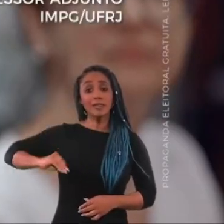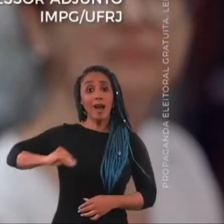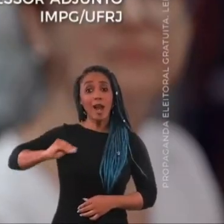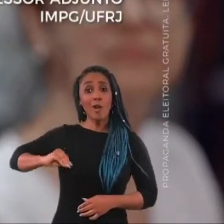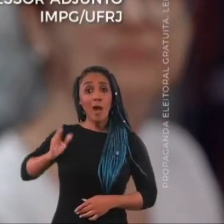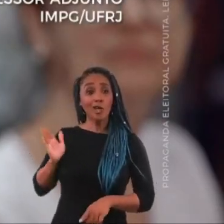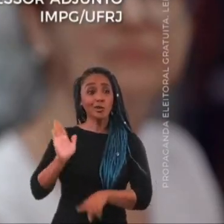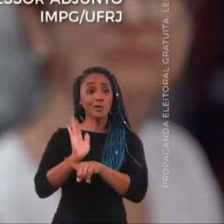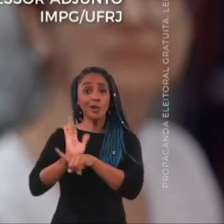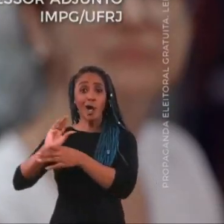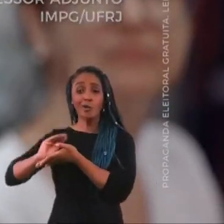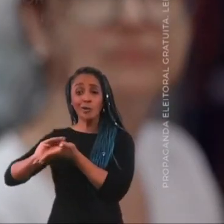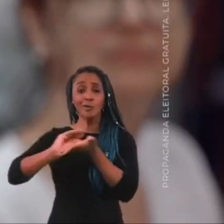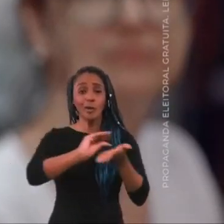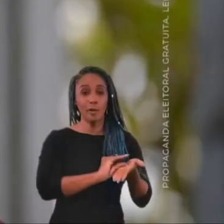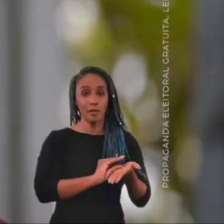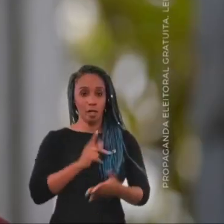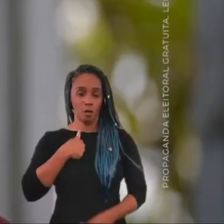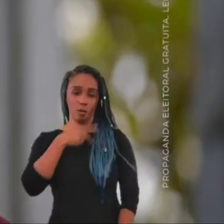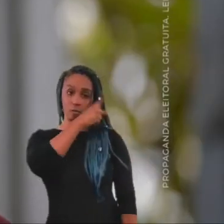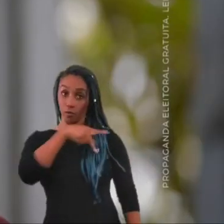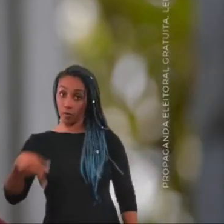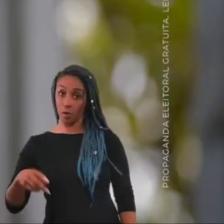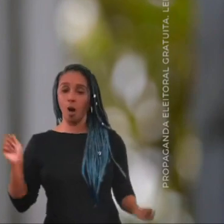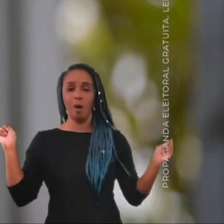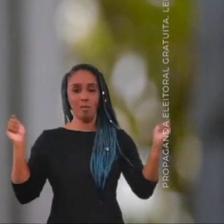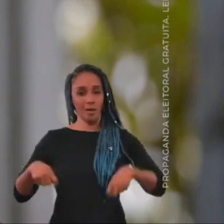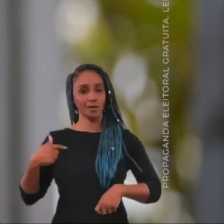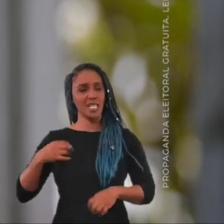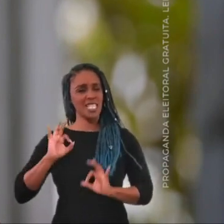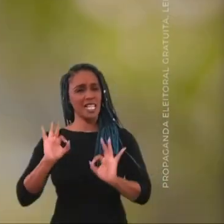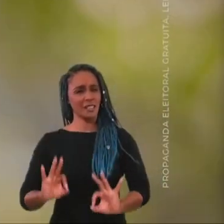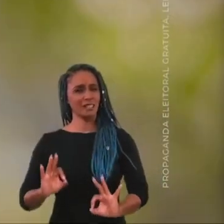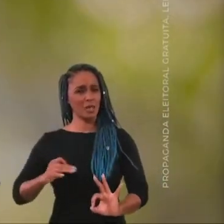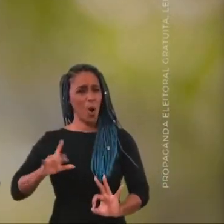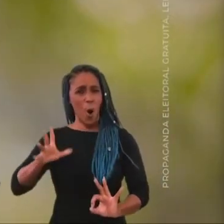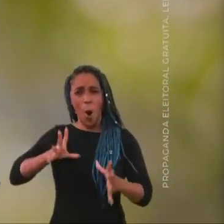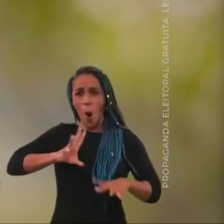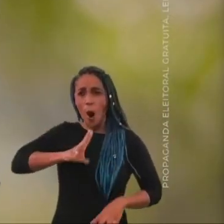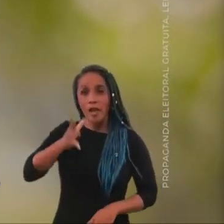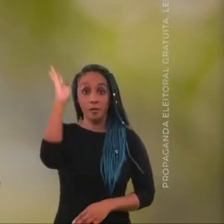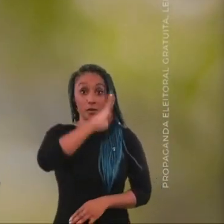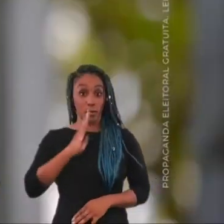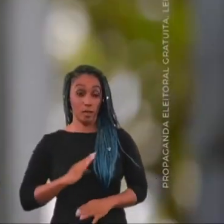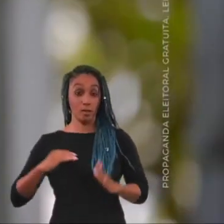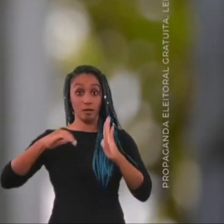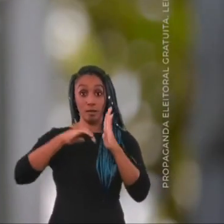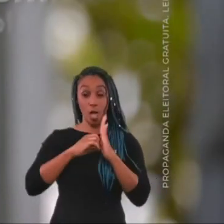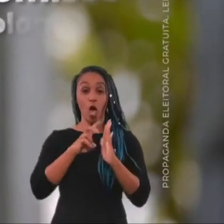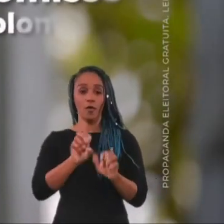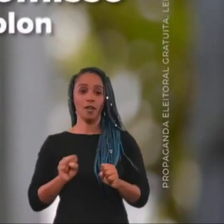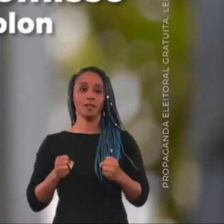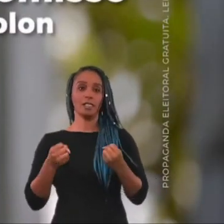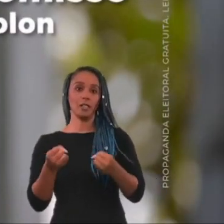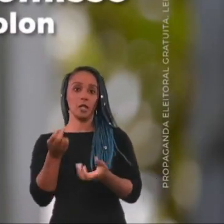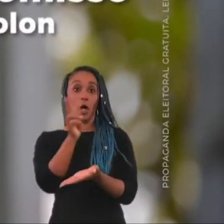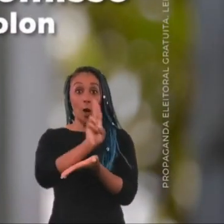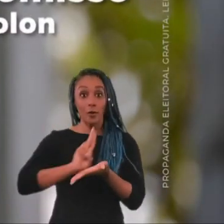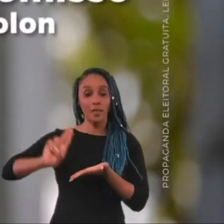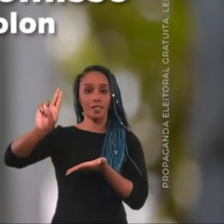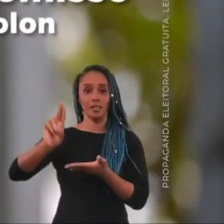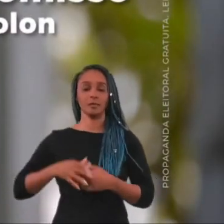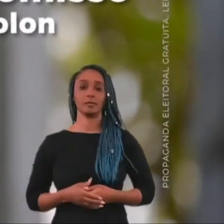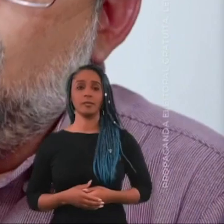próprio salário pra manter essa estrutura. Sou professor e posso garantir. Isso é uma tragédia pro Brasil. No Senado, eu vou